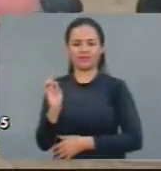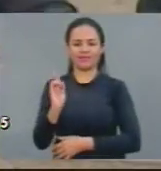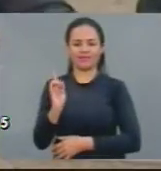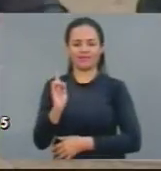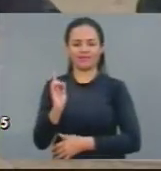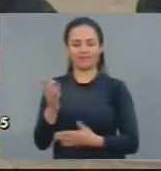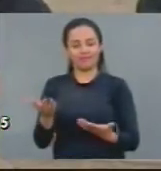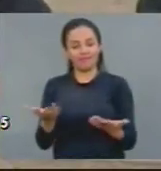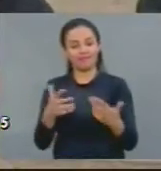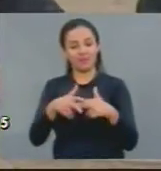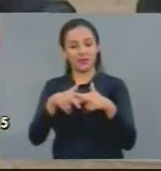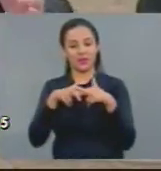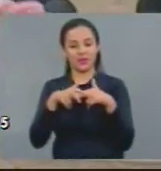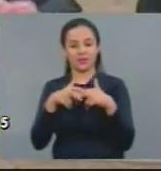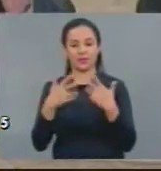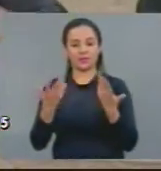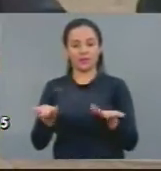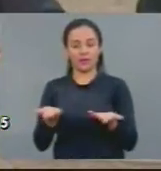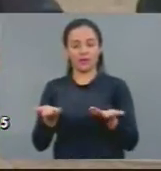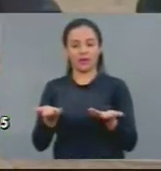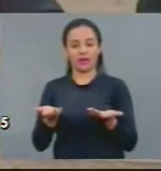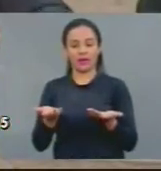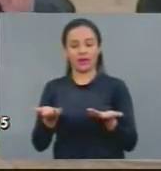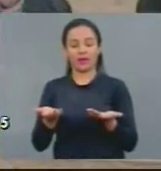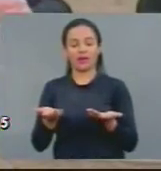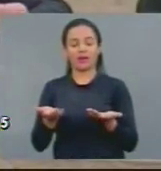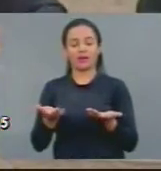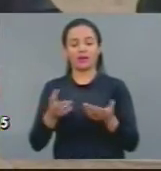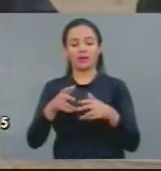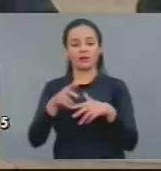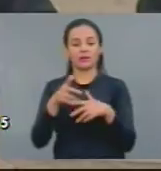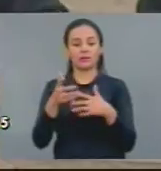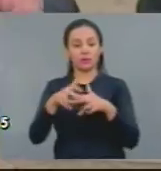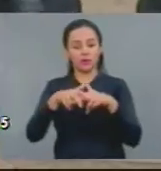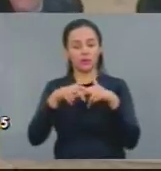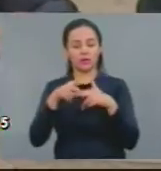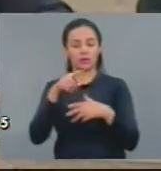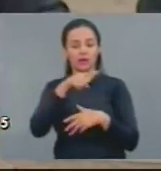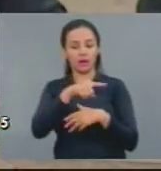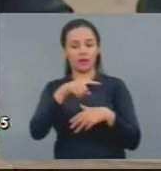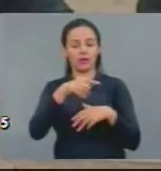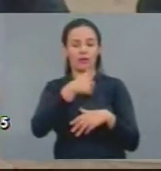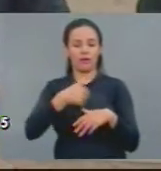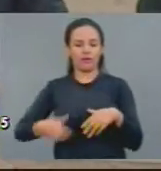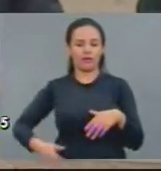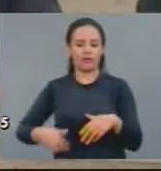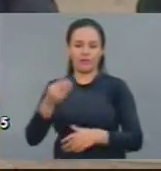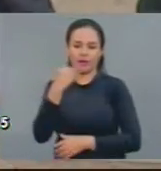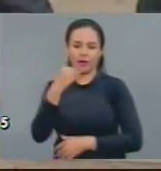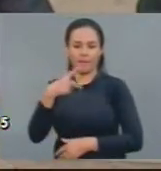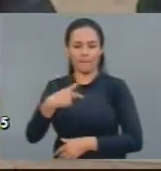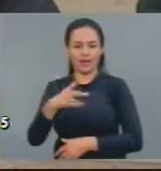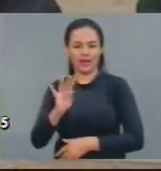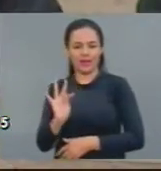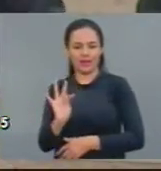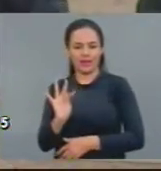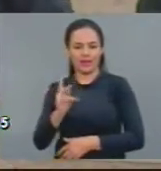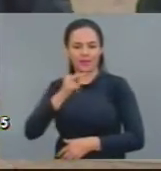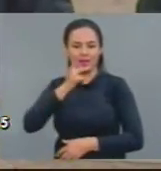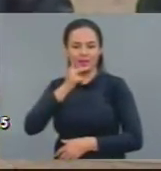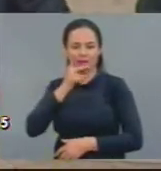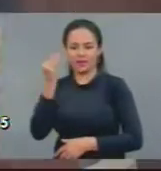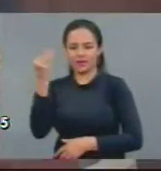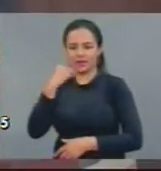chegue a zero. Não teria tanta competência para fazer isso como esse governo. Obrigado. Deputado, eu